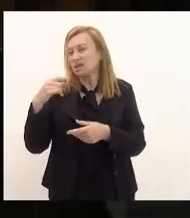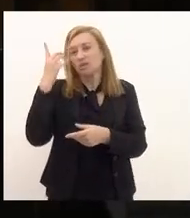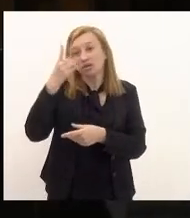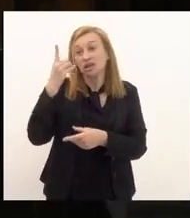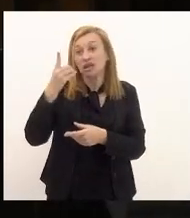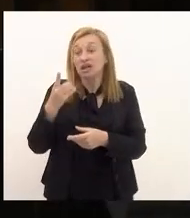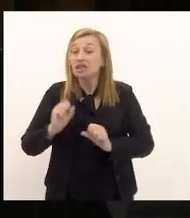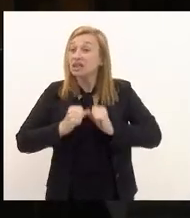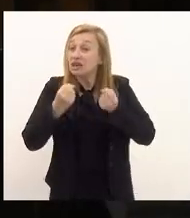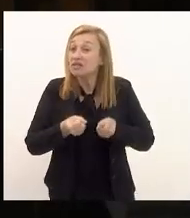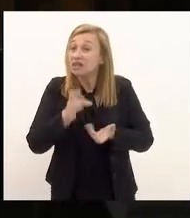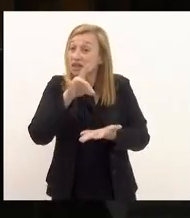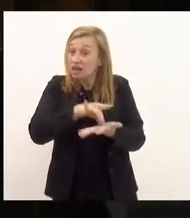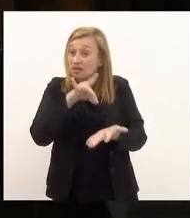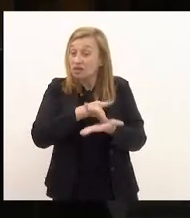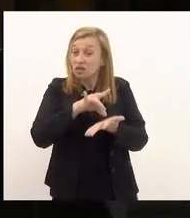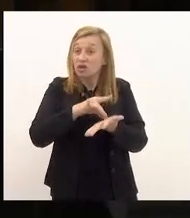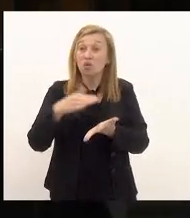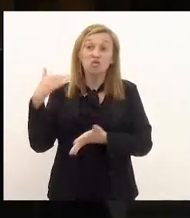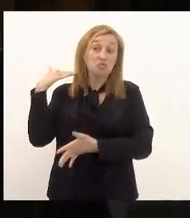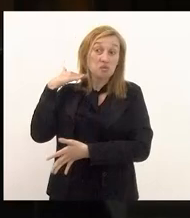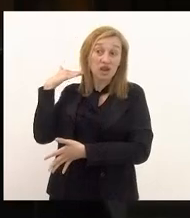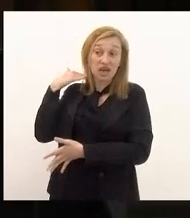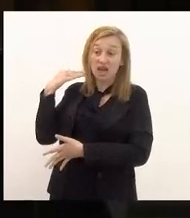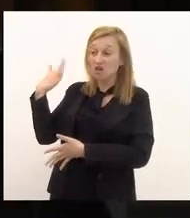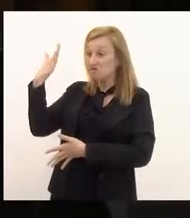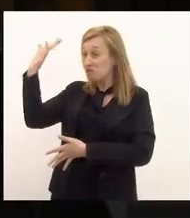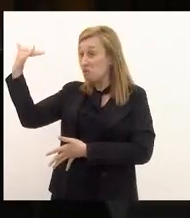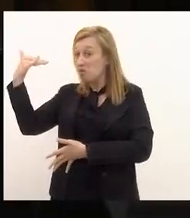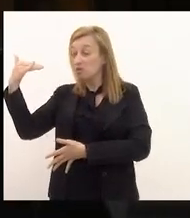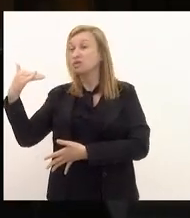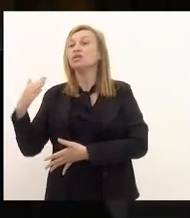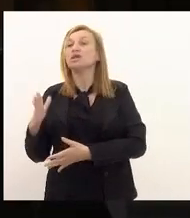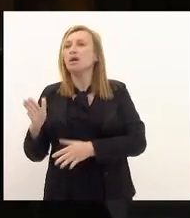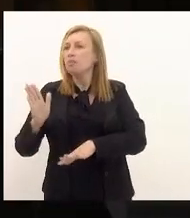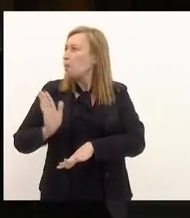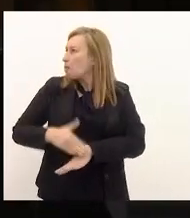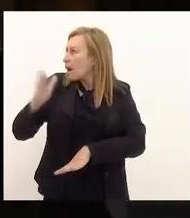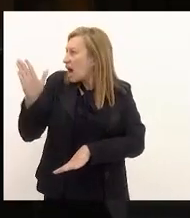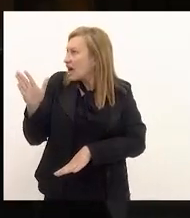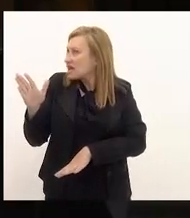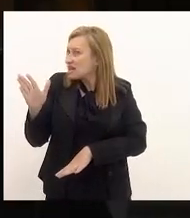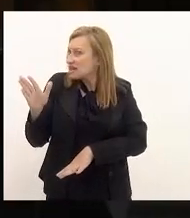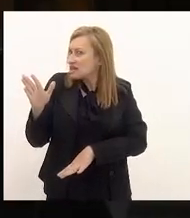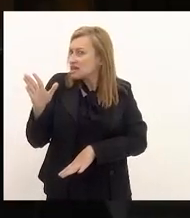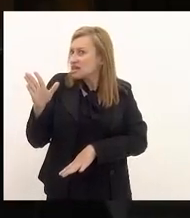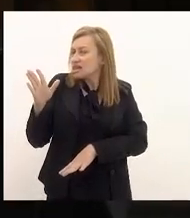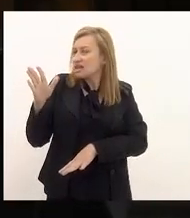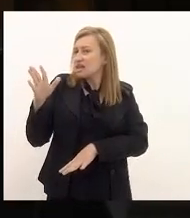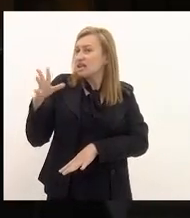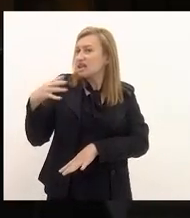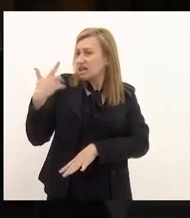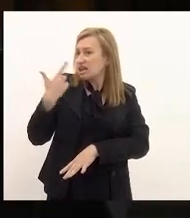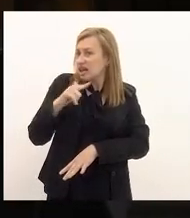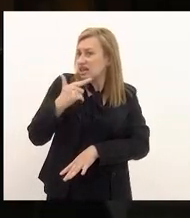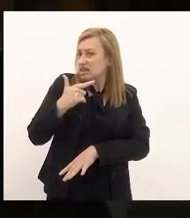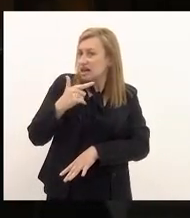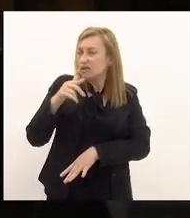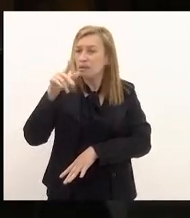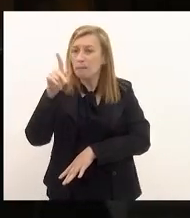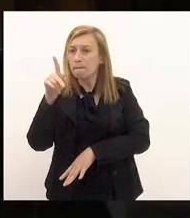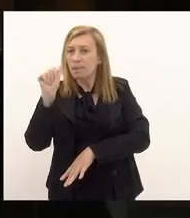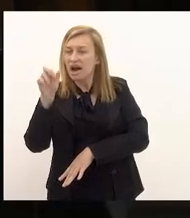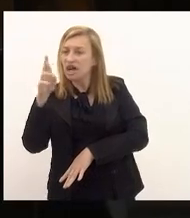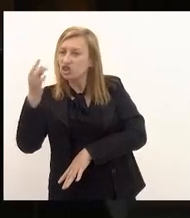defendendo na verdade os grandes banqueiros as grandes corporações por mais paradoxal que possa ser afinal o paradoxo